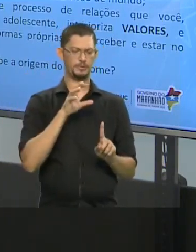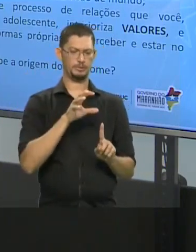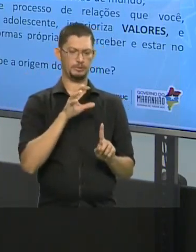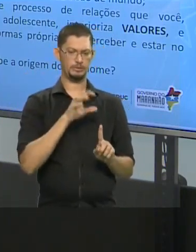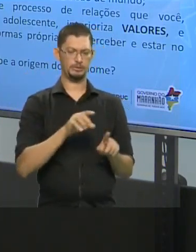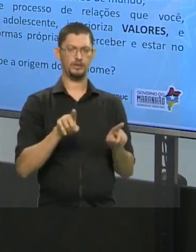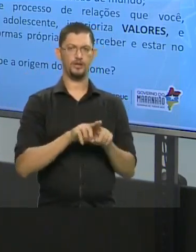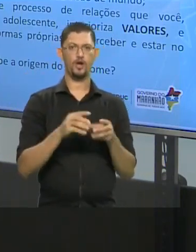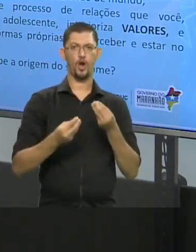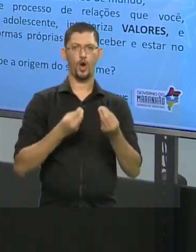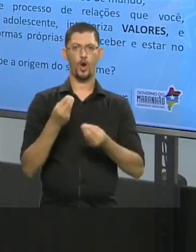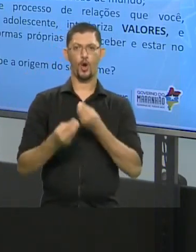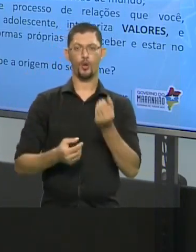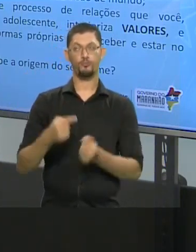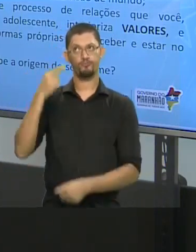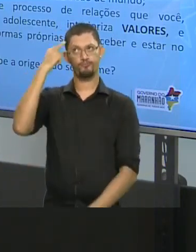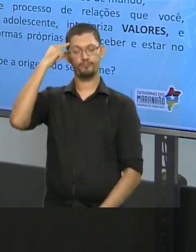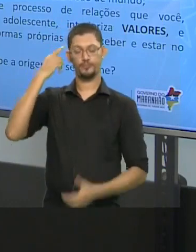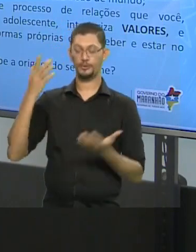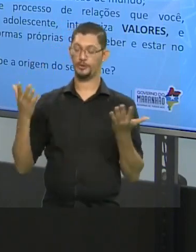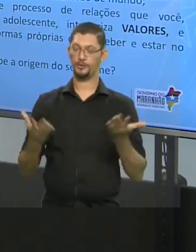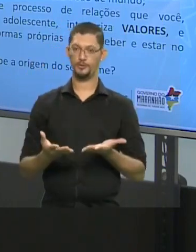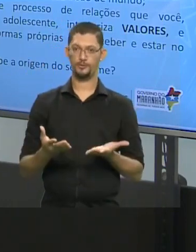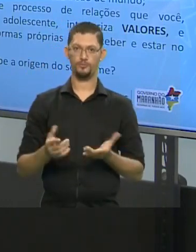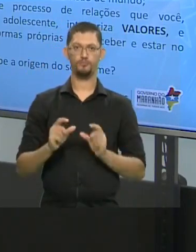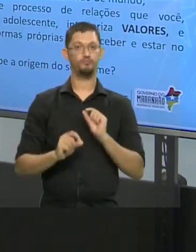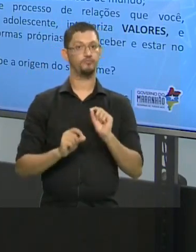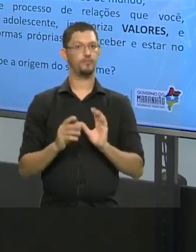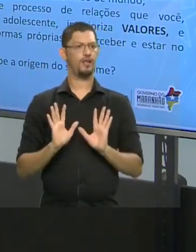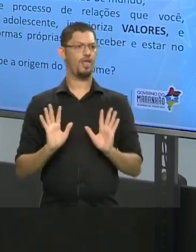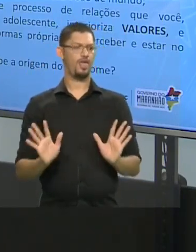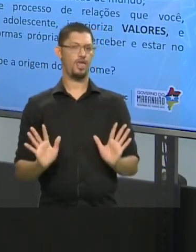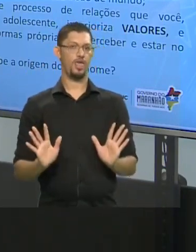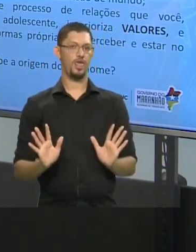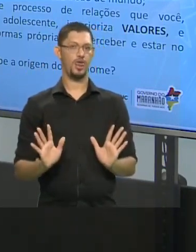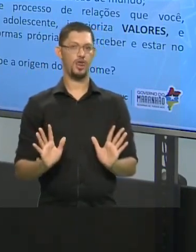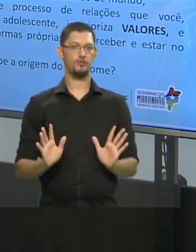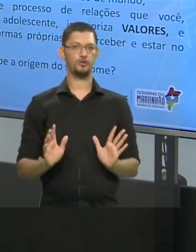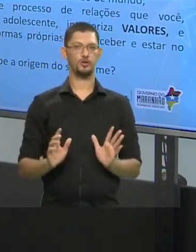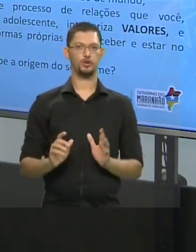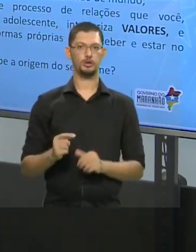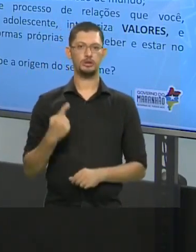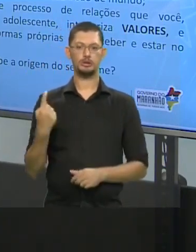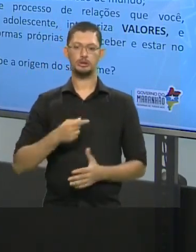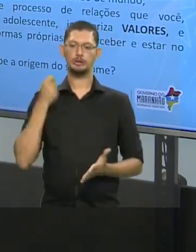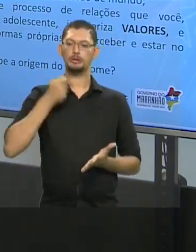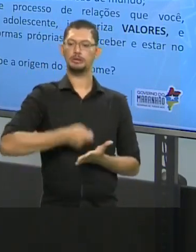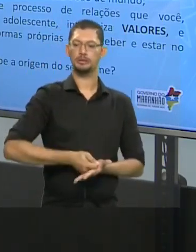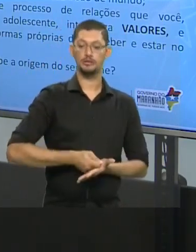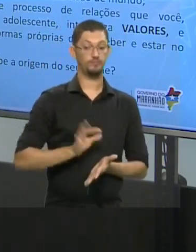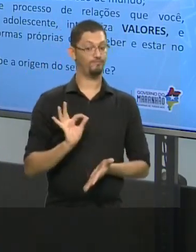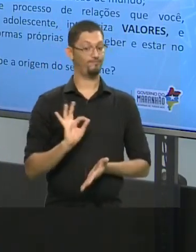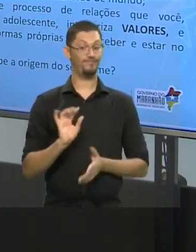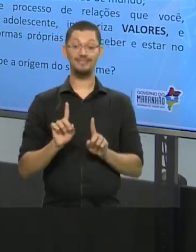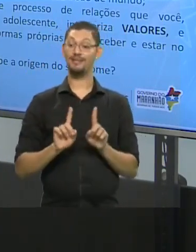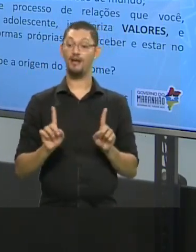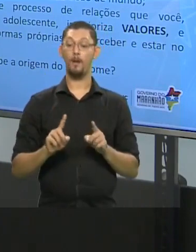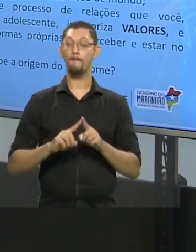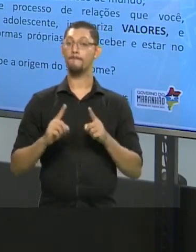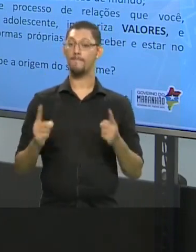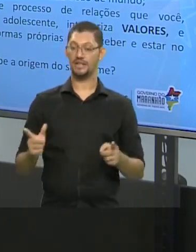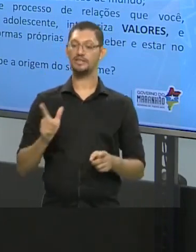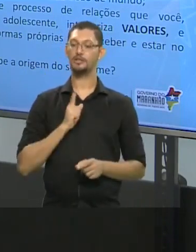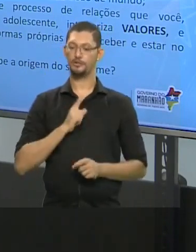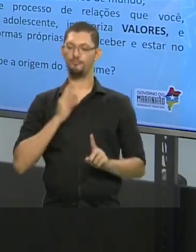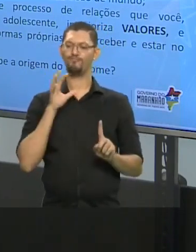na maneira como a gente pensa. O que não quer dizer que elas são absolutamente determinantes, não. Mas elas têm